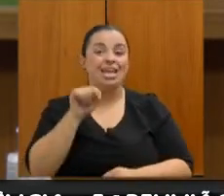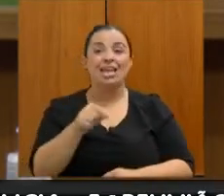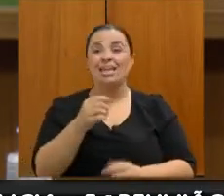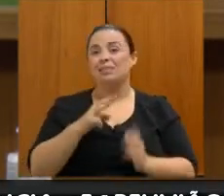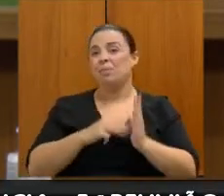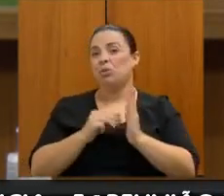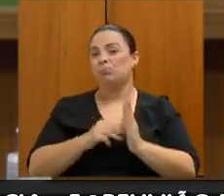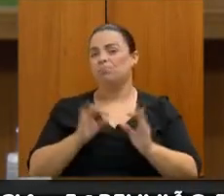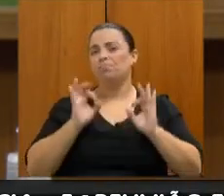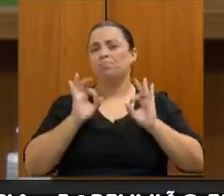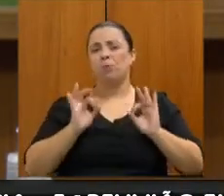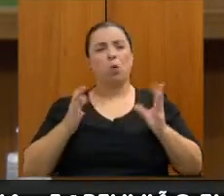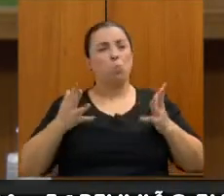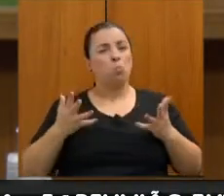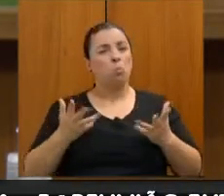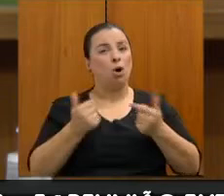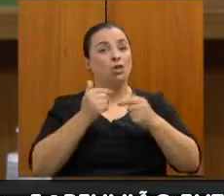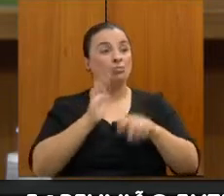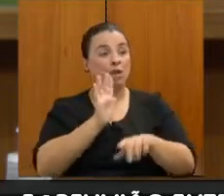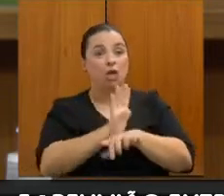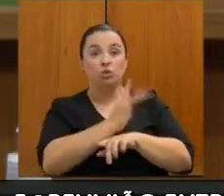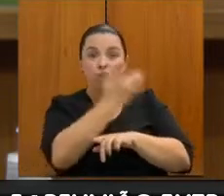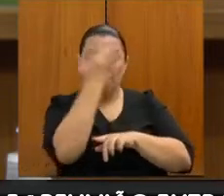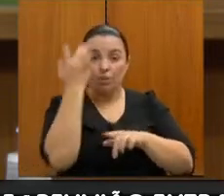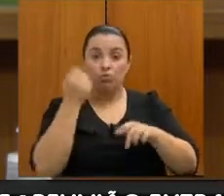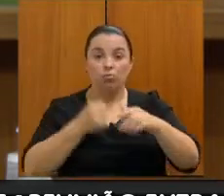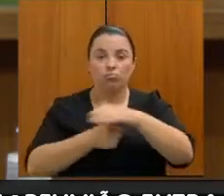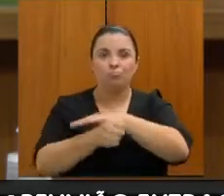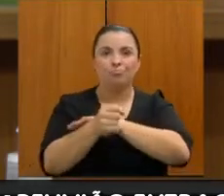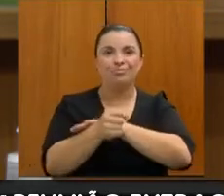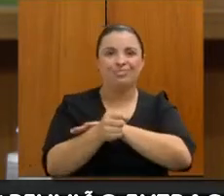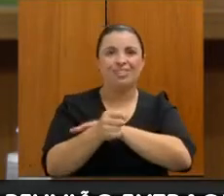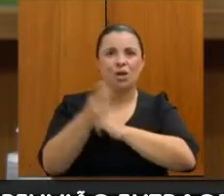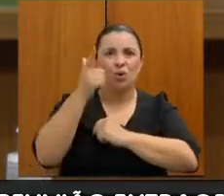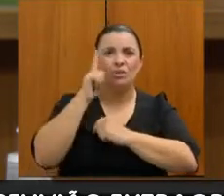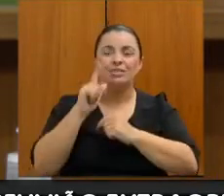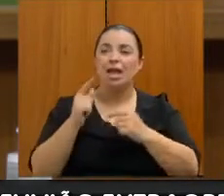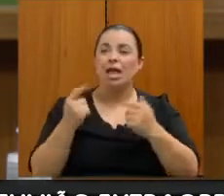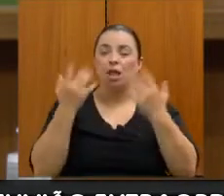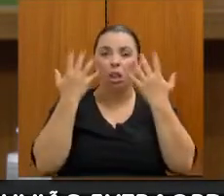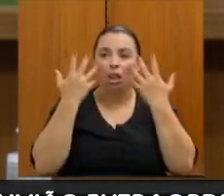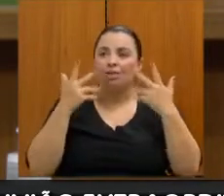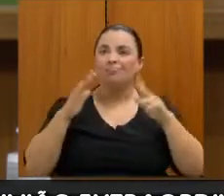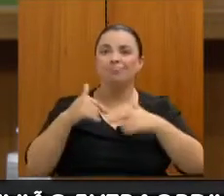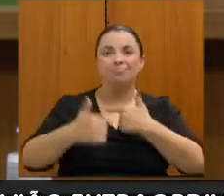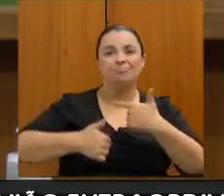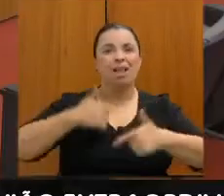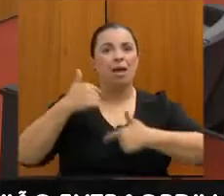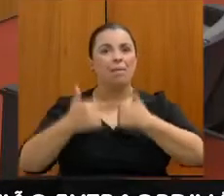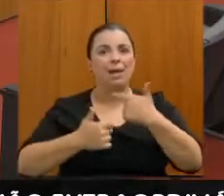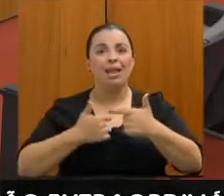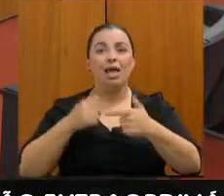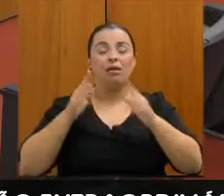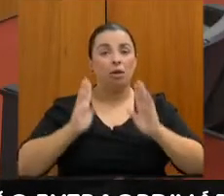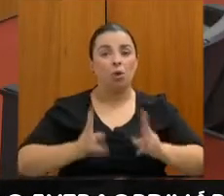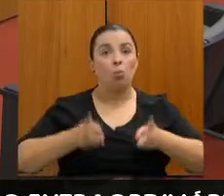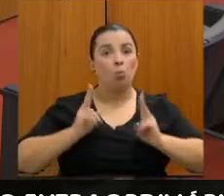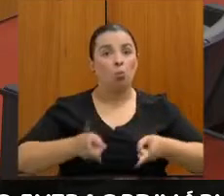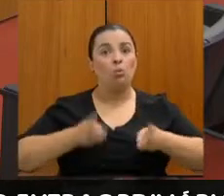pessoas, tem possibilitado a permanência dessas pessoas, a empregabilidade delas,